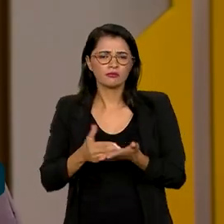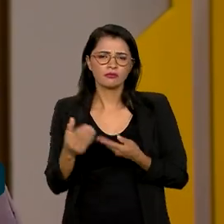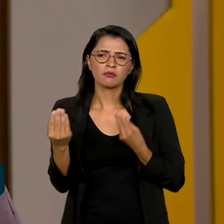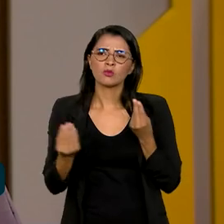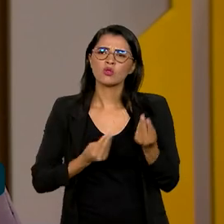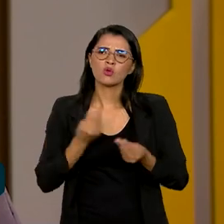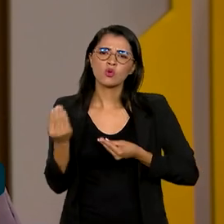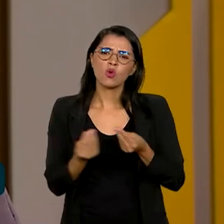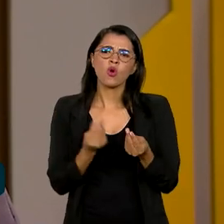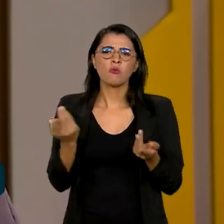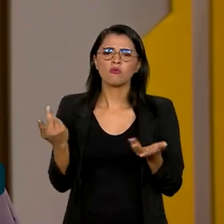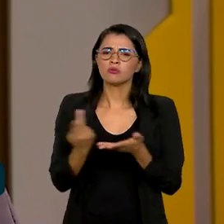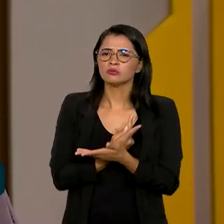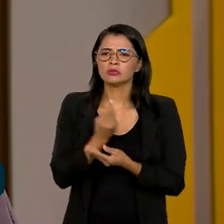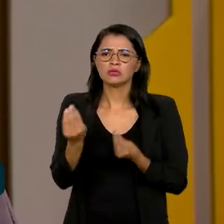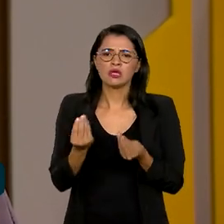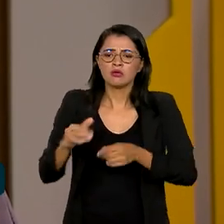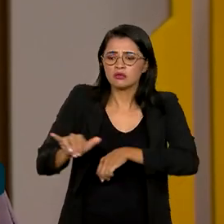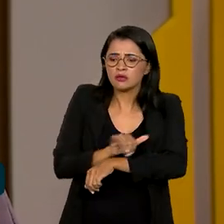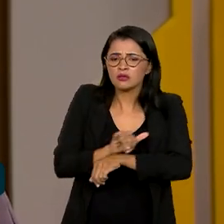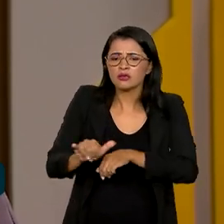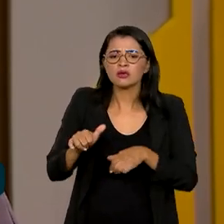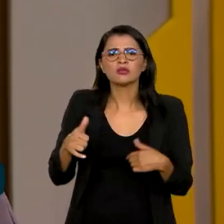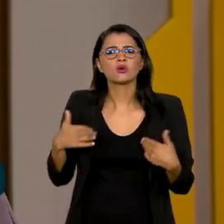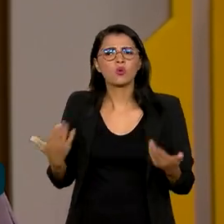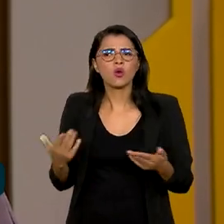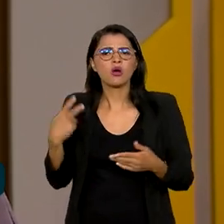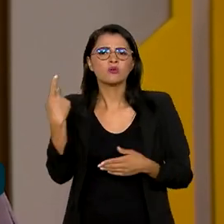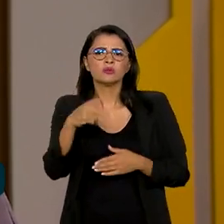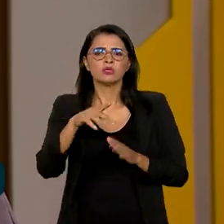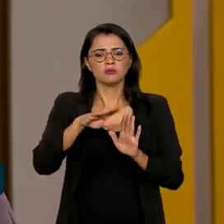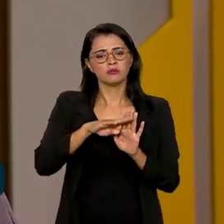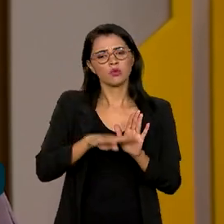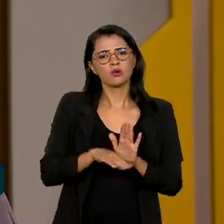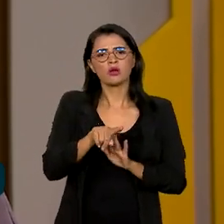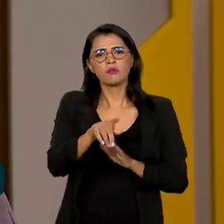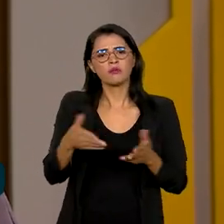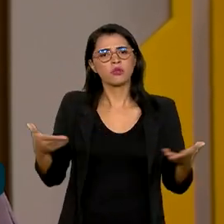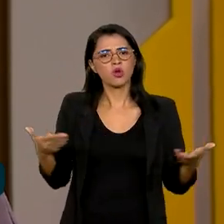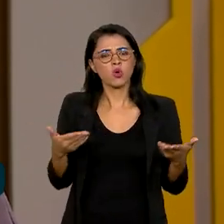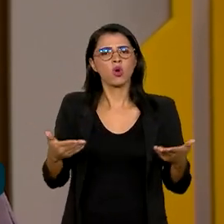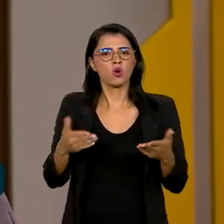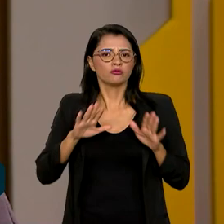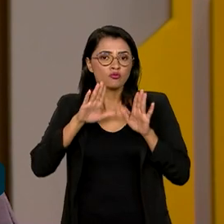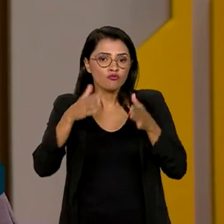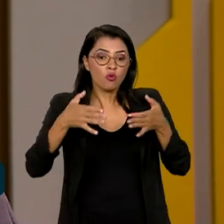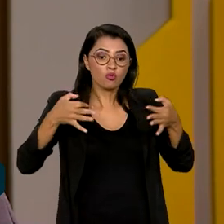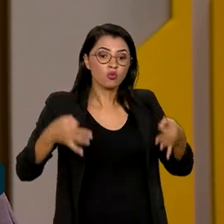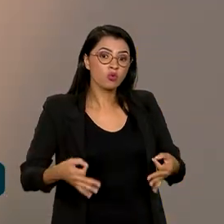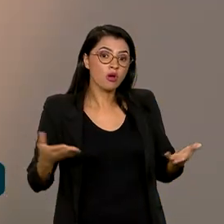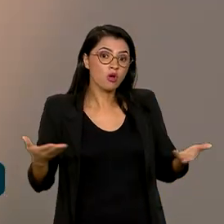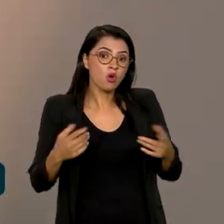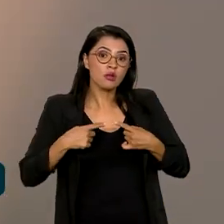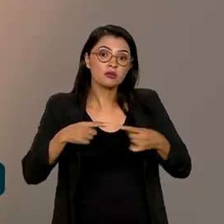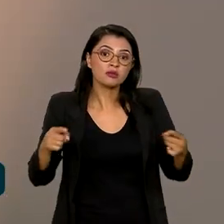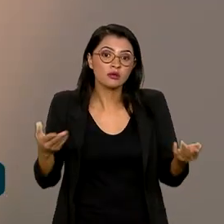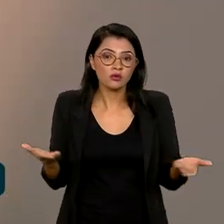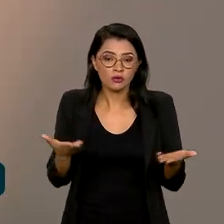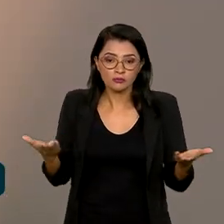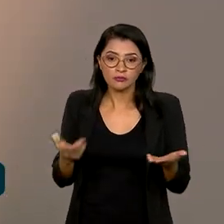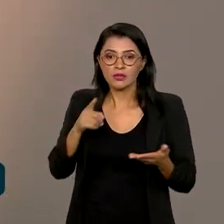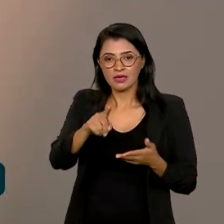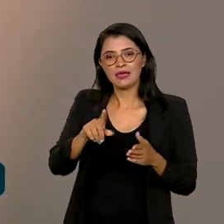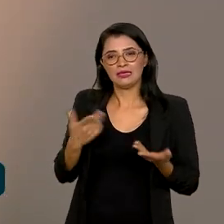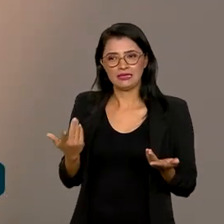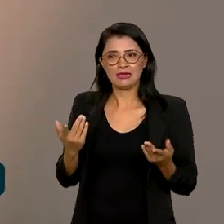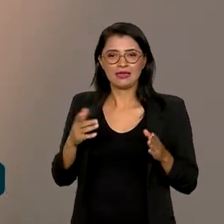como é que vai funcionar, quais as estratégias desse programa Integridade em Cena lançado hoje? Olha, esse programa Integridade